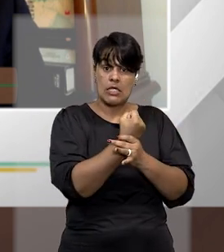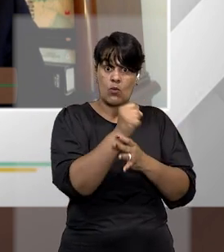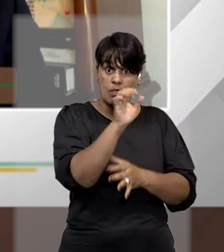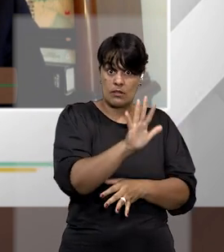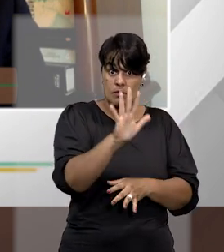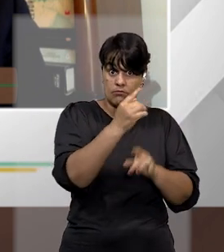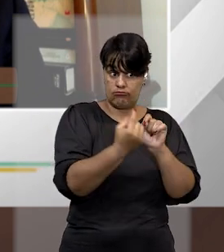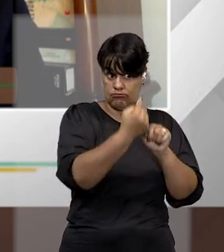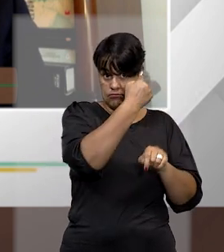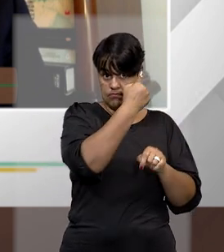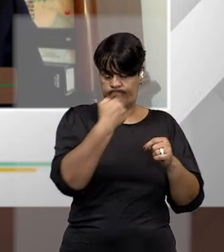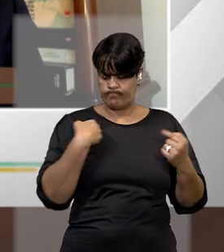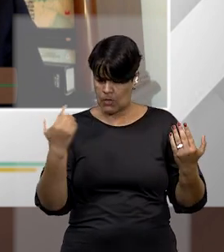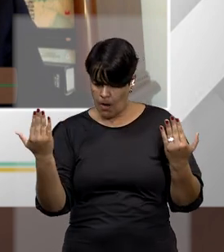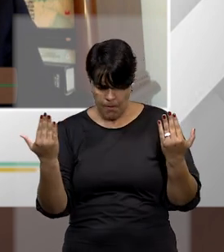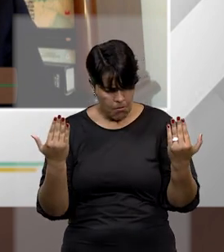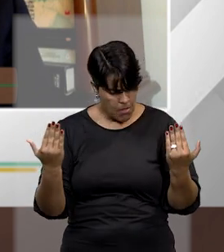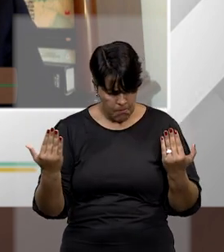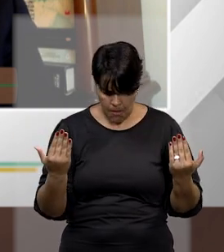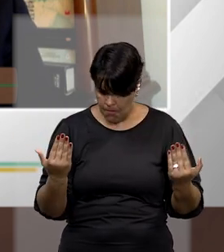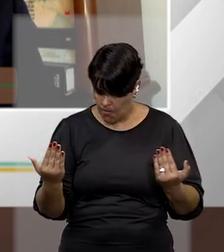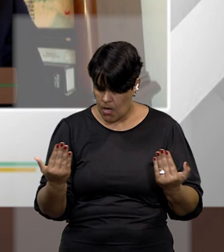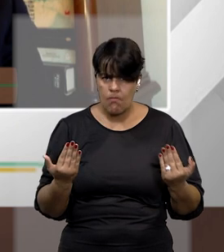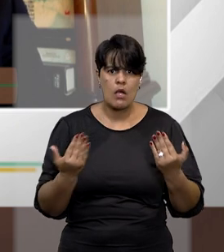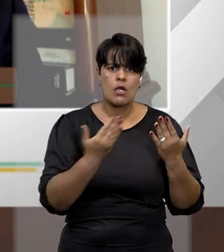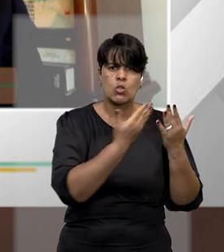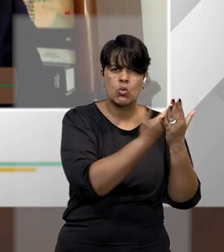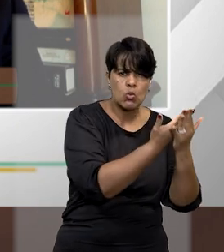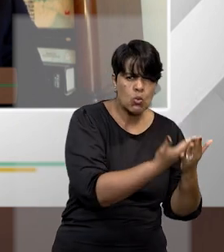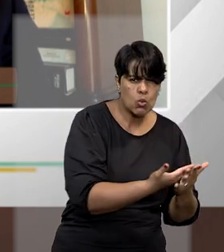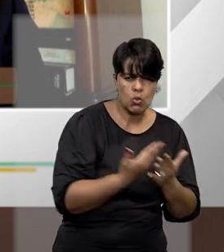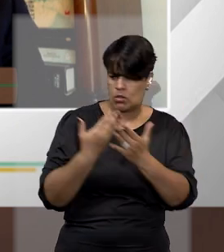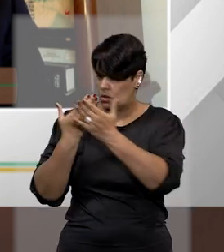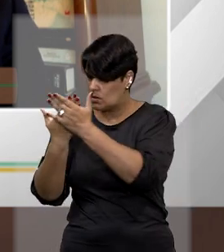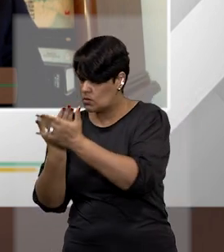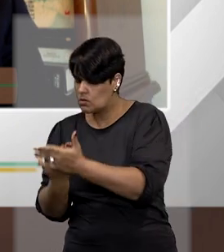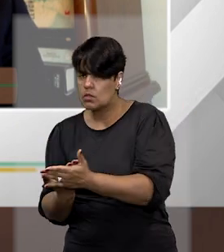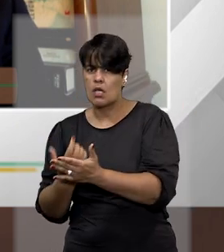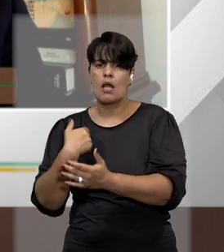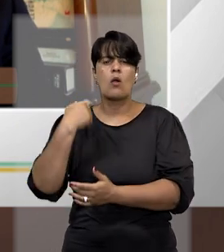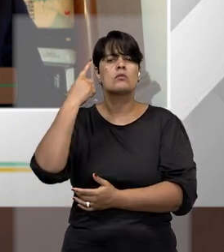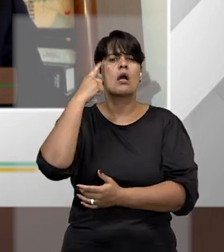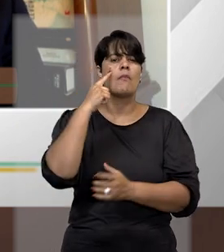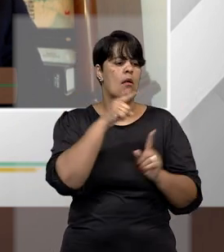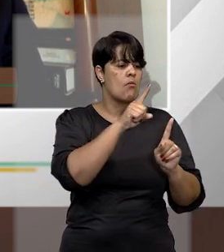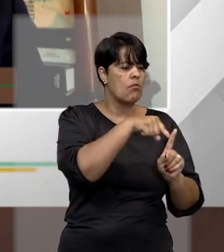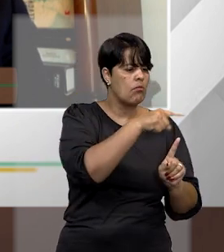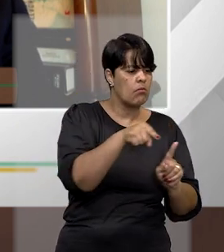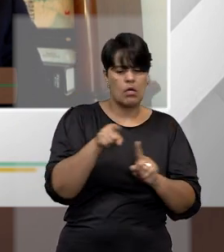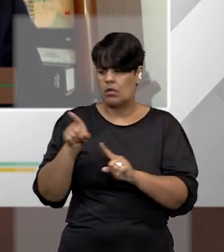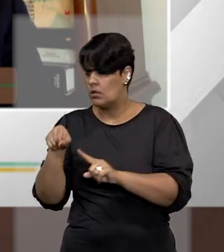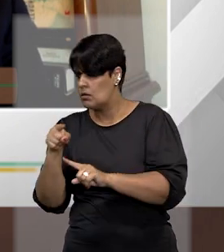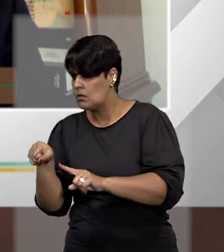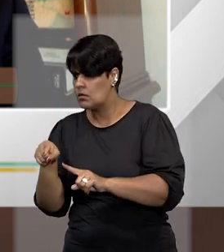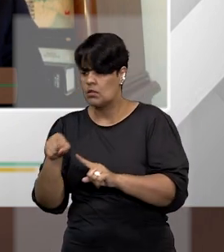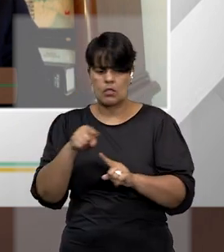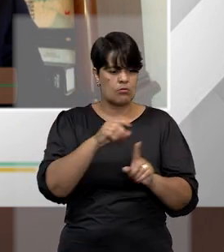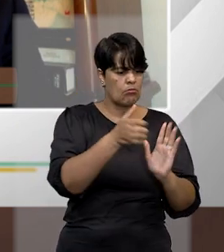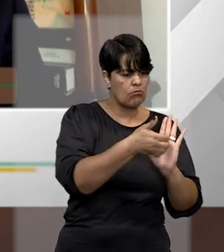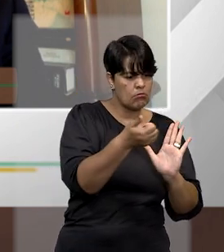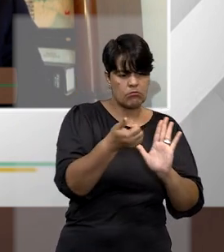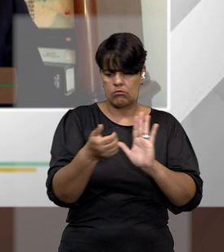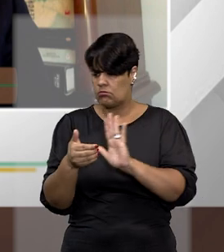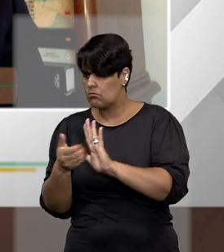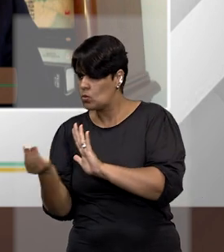haviam sido revogados pela Lei de Segurança Nacional. Esse é primeiro ponto. E eu vi que houve algumas revogações. Em seguida, nós